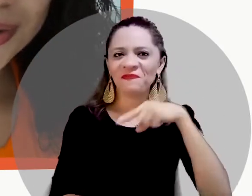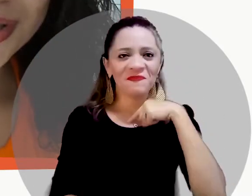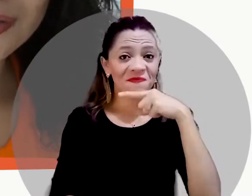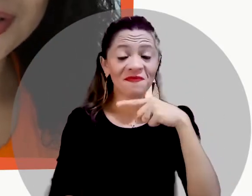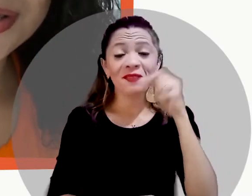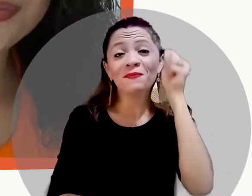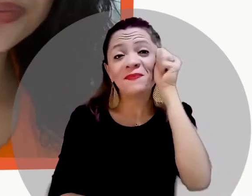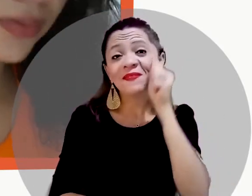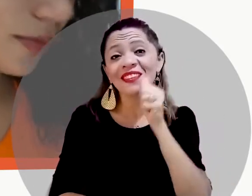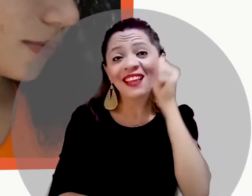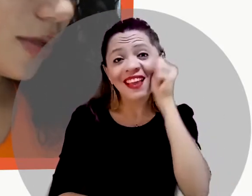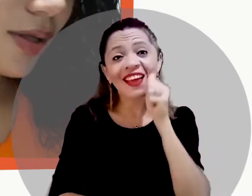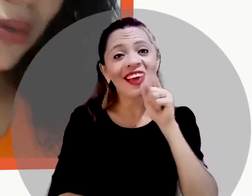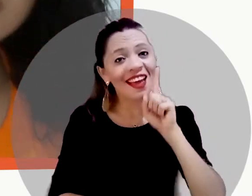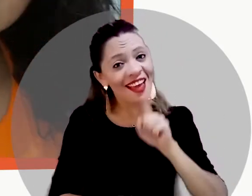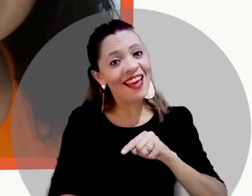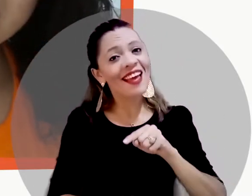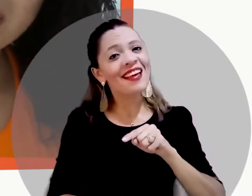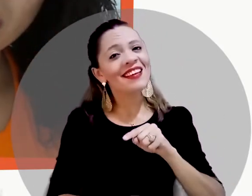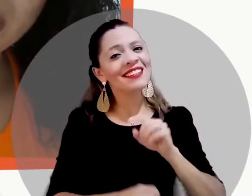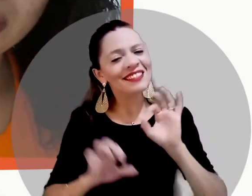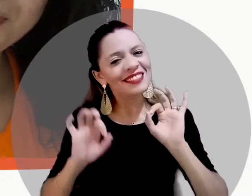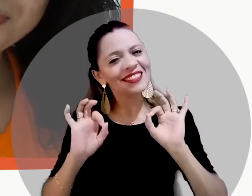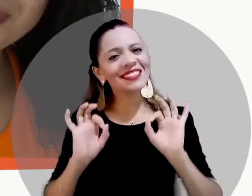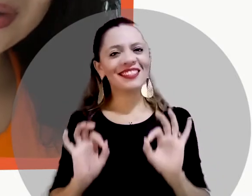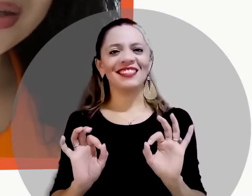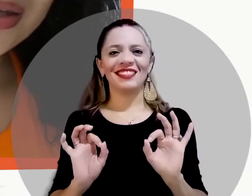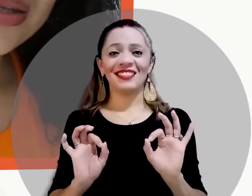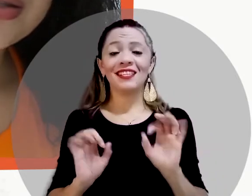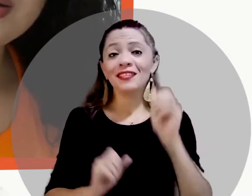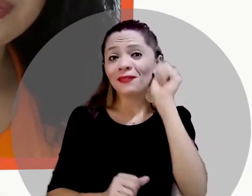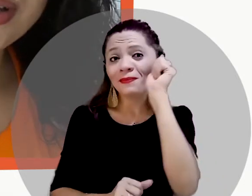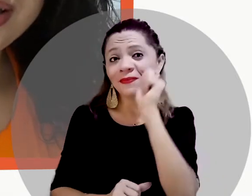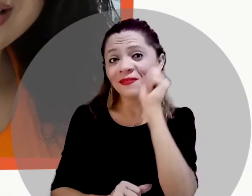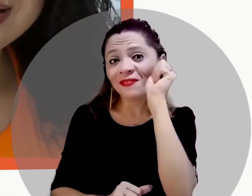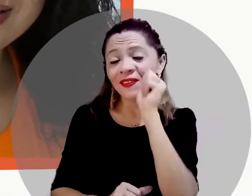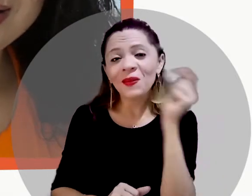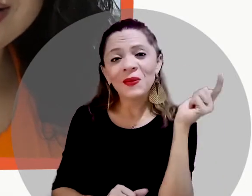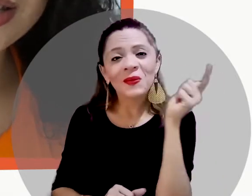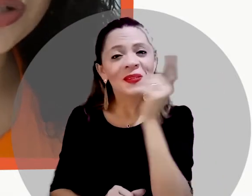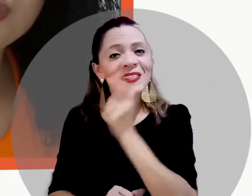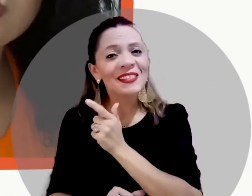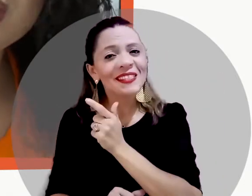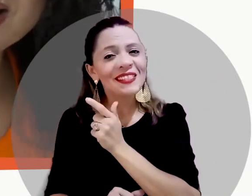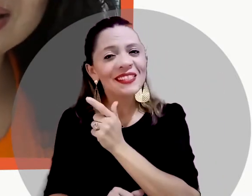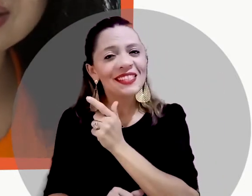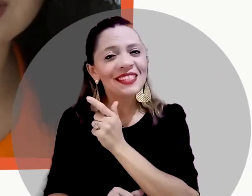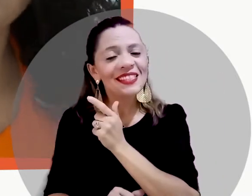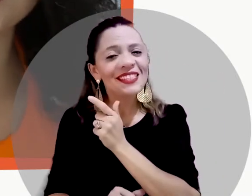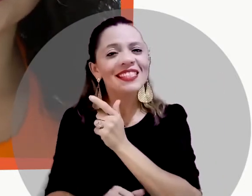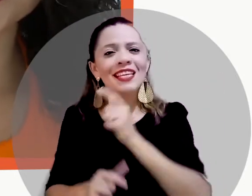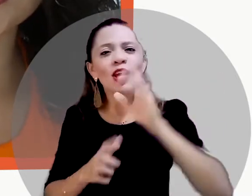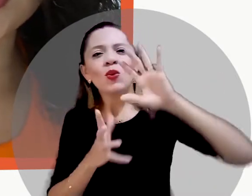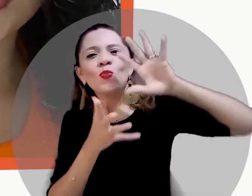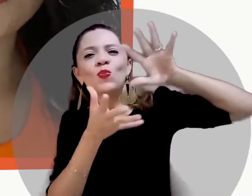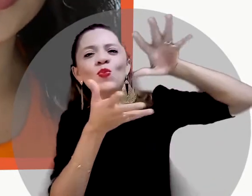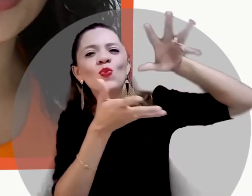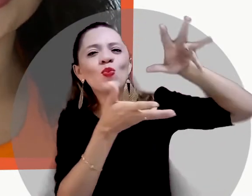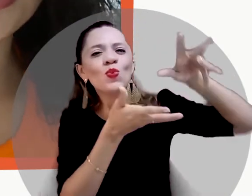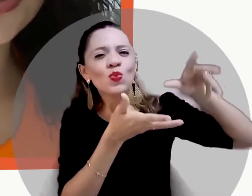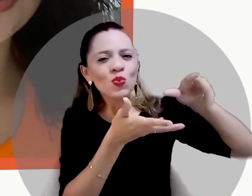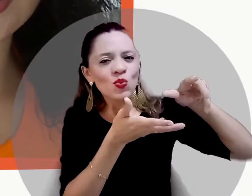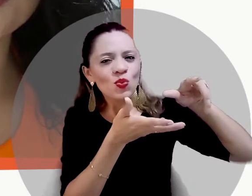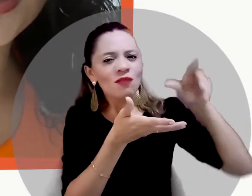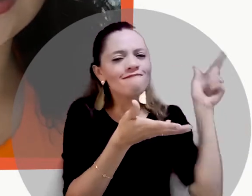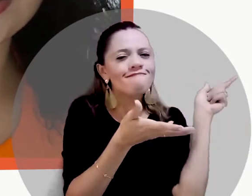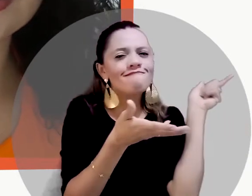indestrutíveis. O que é ser mulher? Ser mulher é a certeza de que o mundo é grande, mas